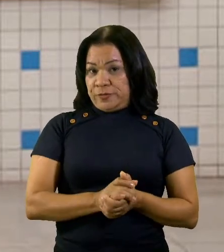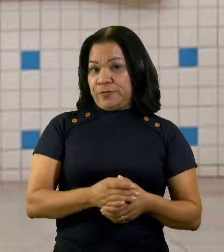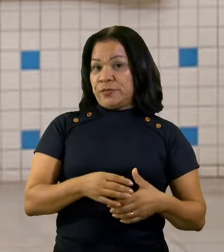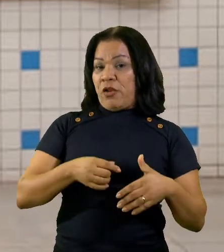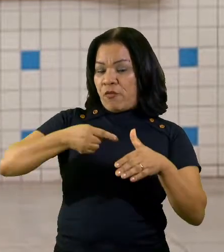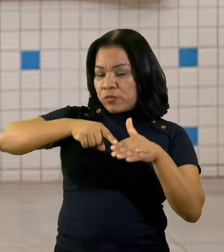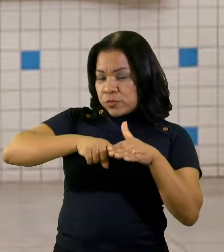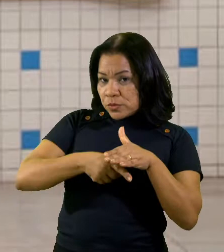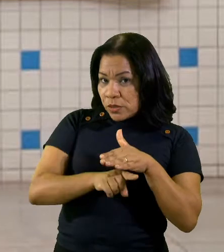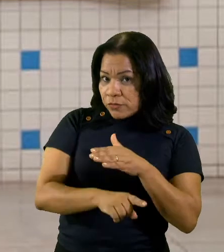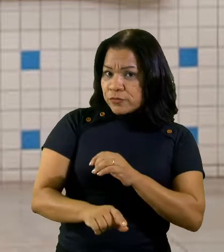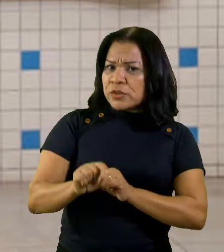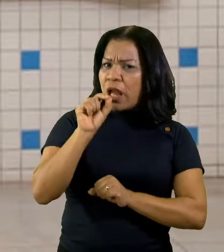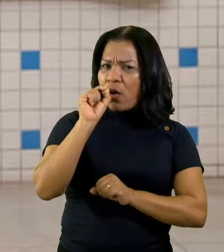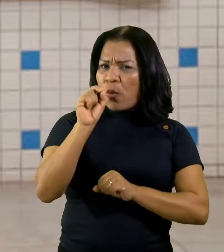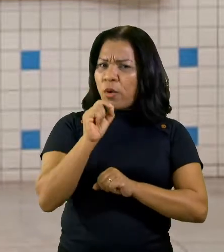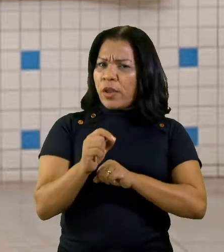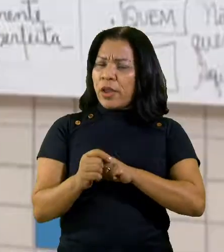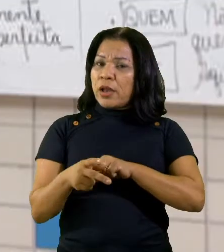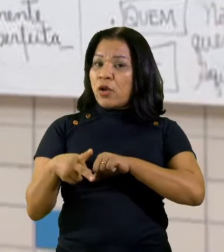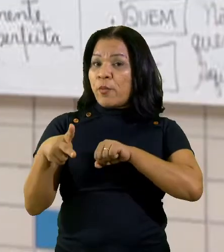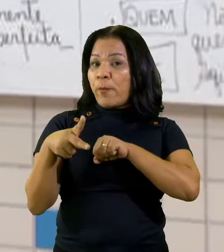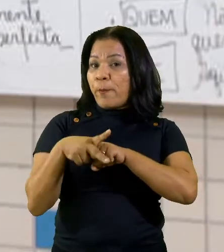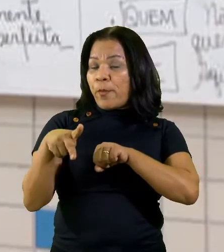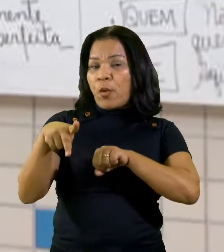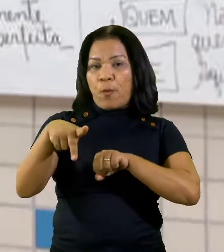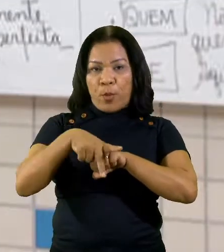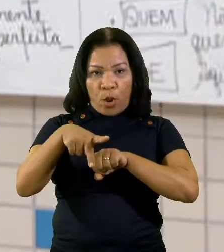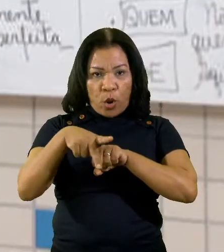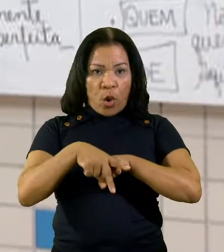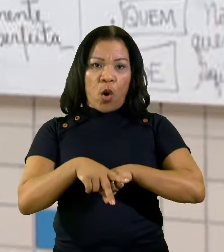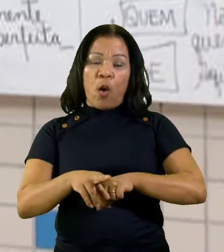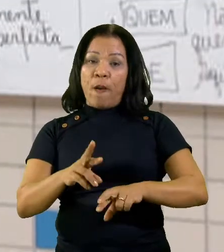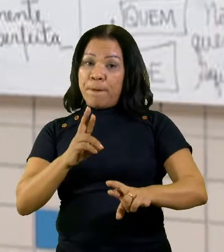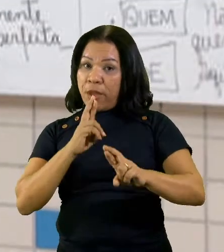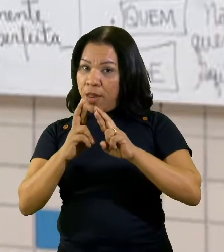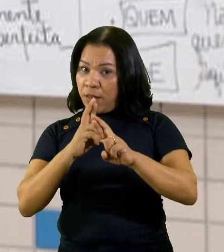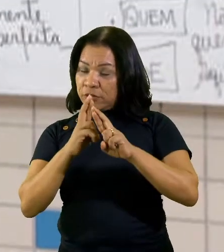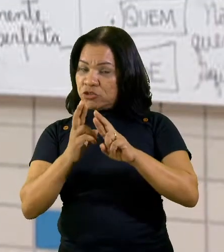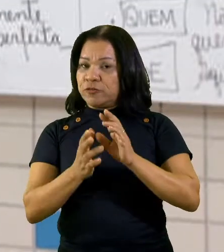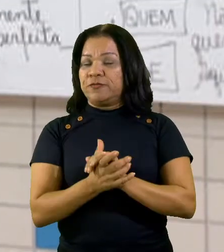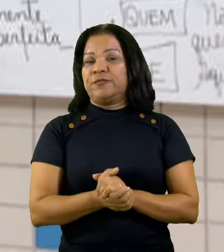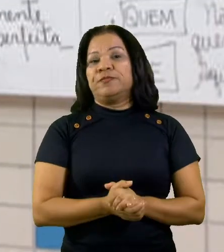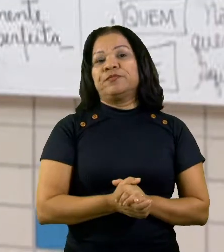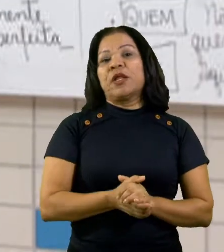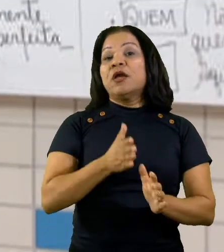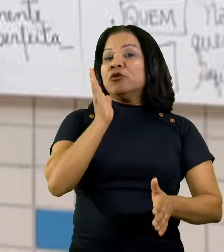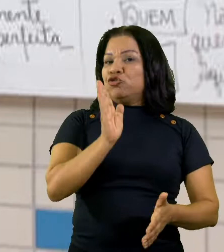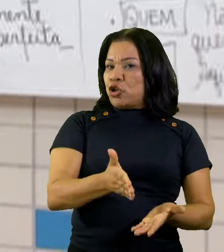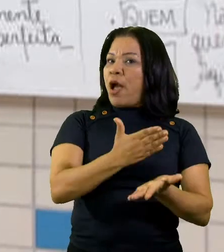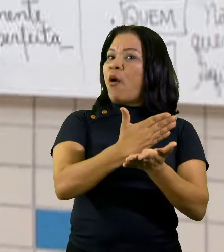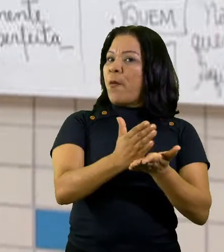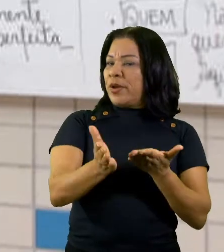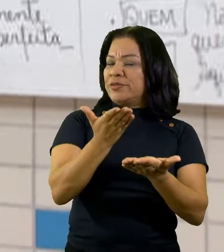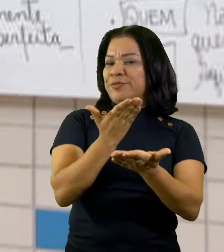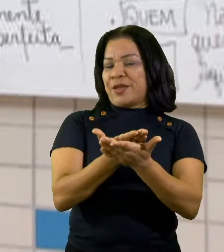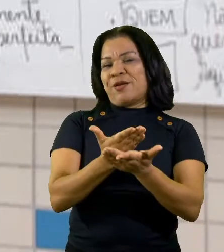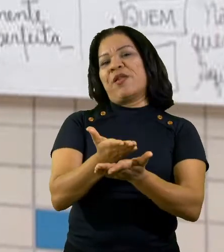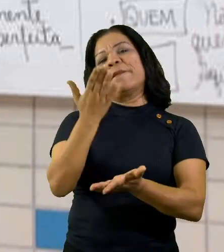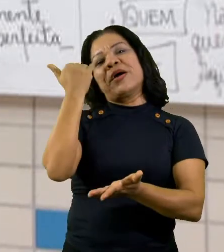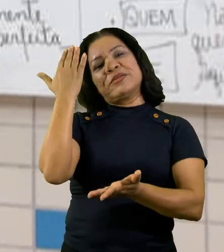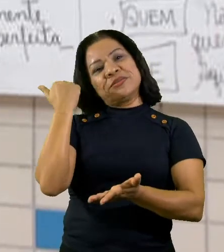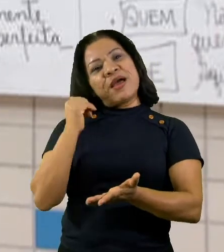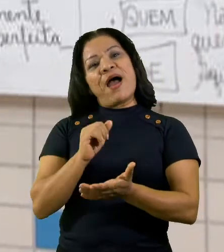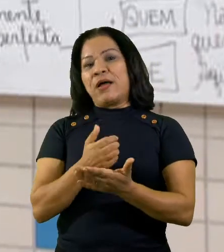sobre os pronomes relativos. Nós iniciamos isso na aula anterior, quando estávamos estudando sobre o texto